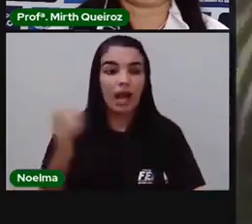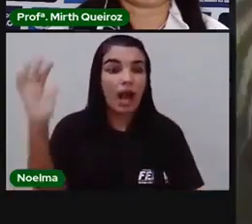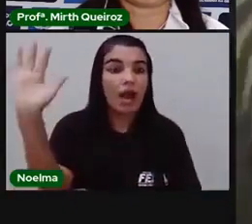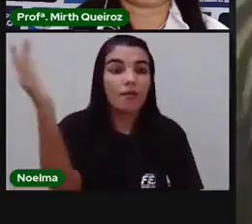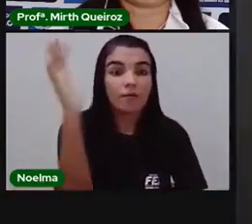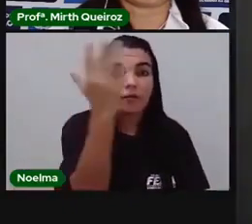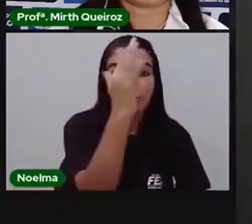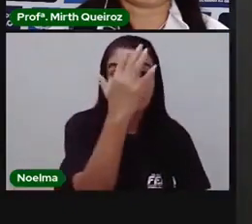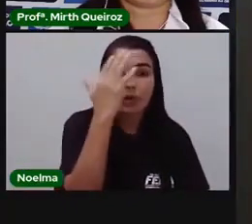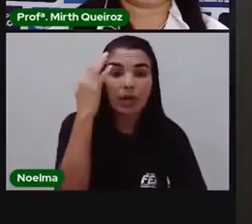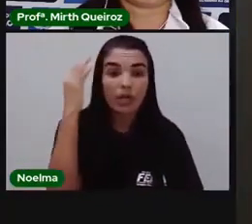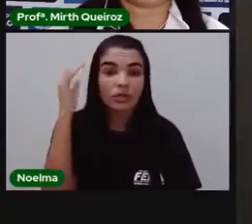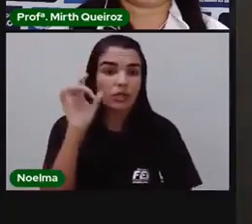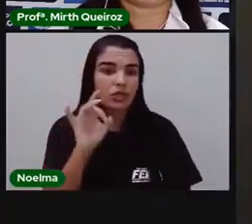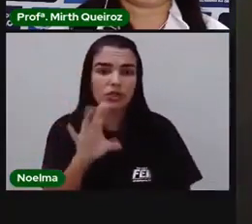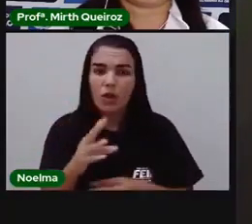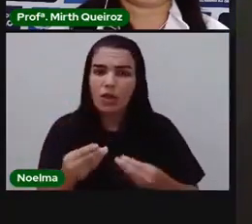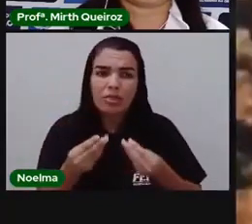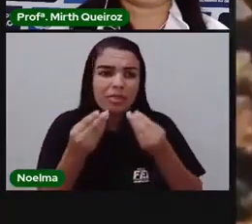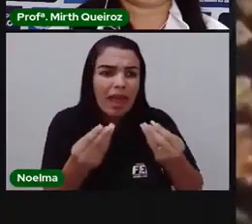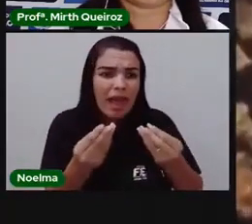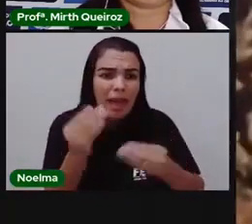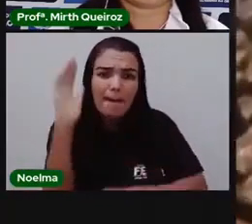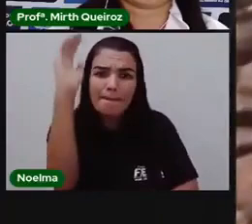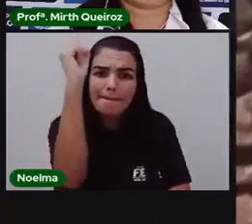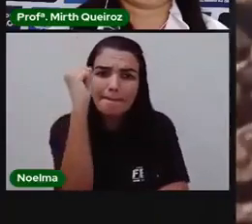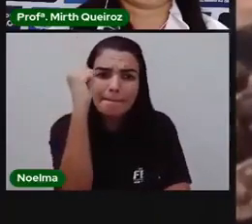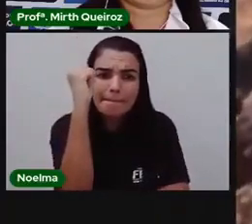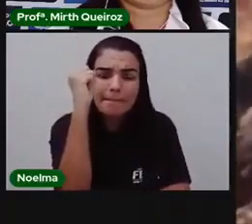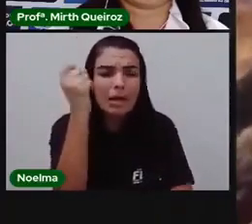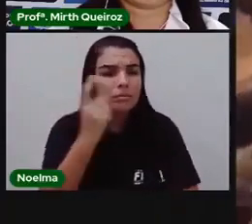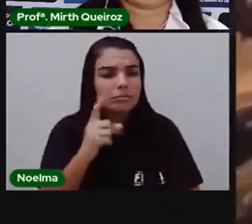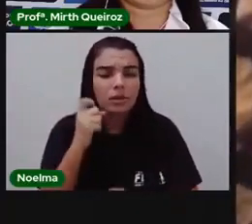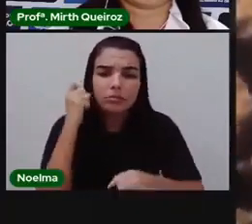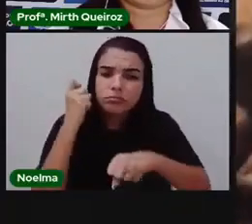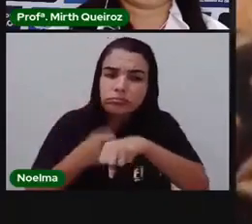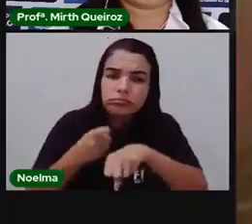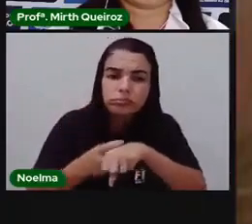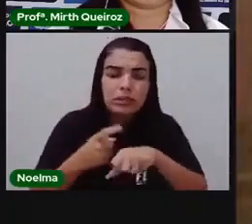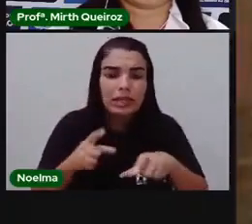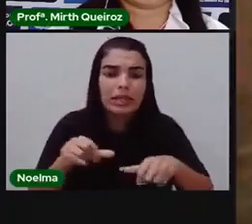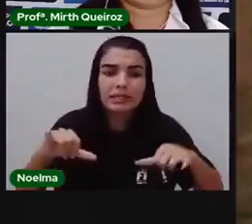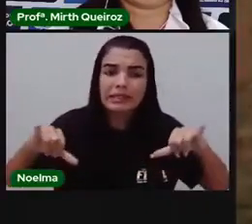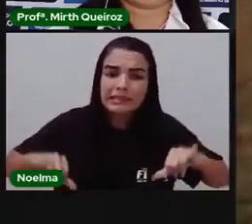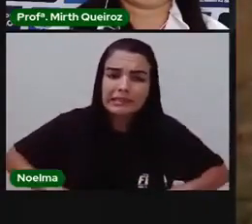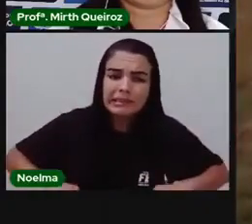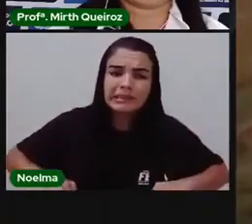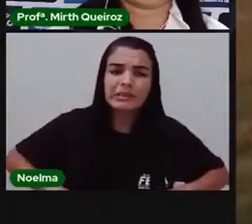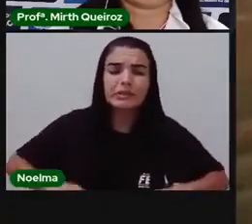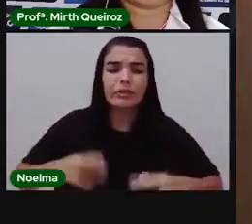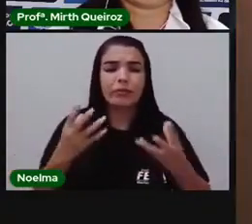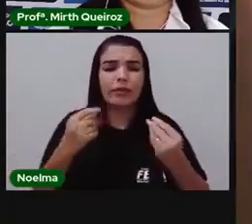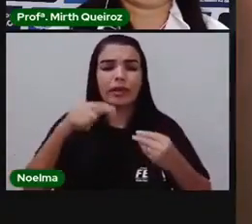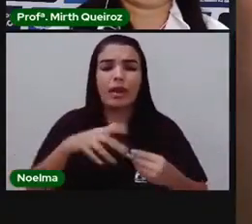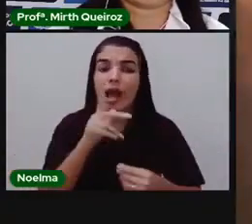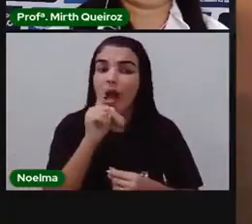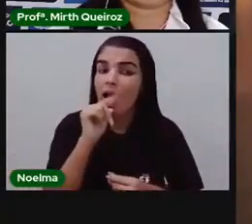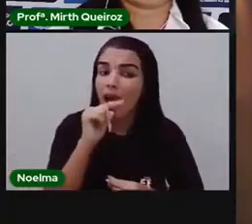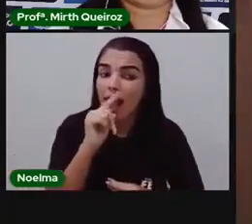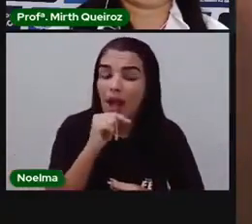ser vista como sendo apenas fornecedora de madeira. A destruição dela pode afetar nossos reservatórios confiáveis de água doce,